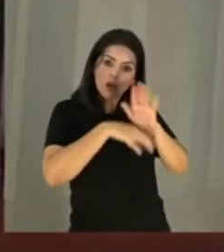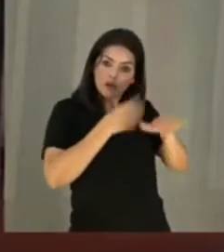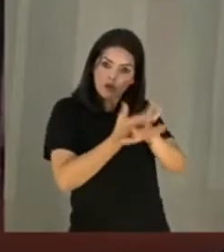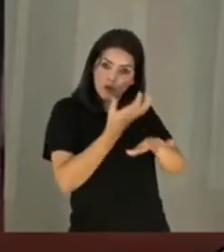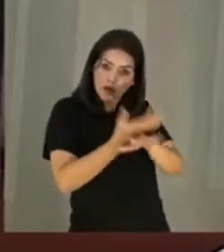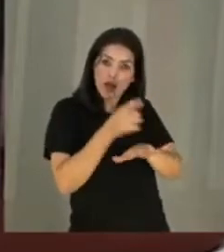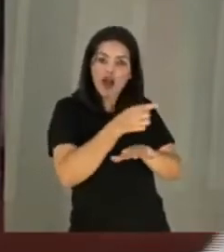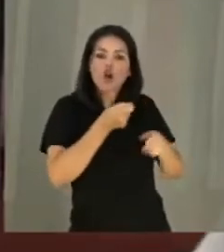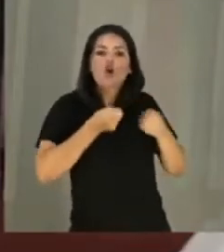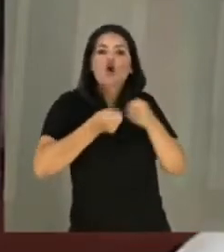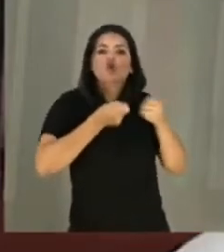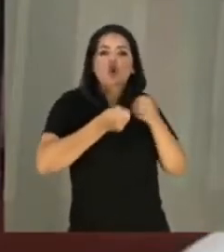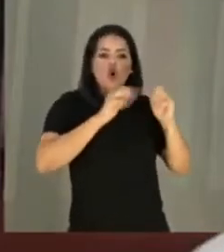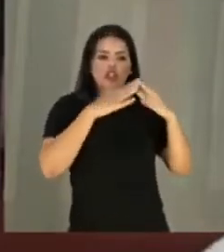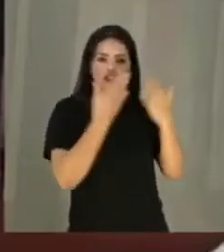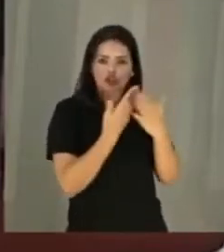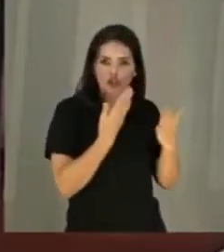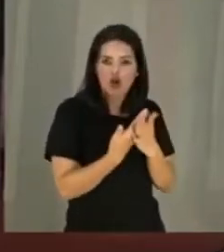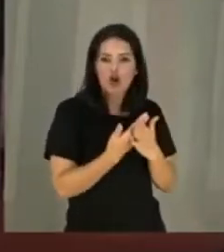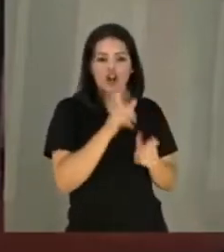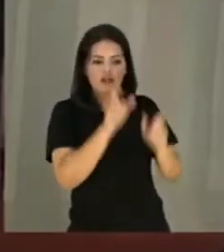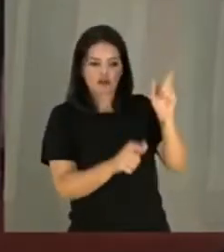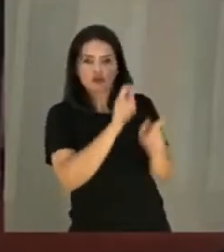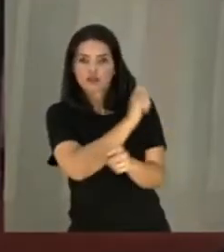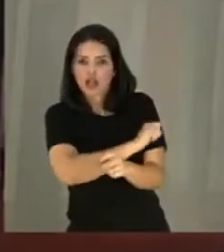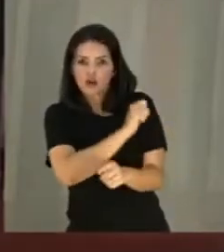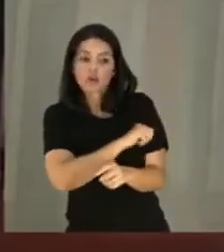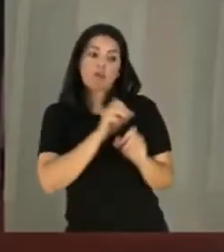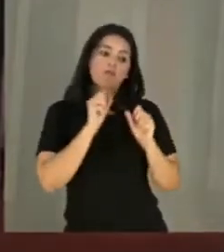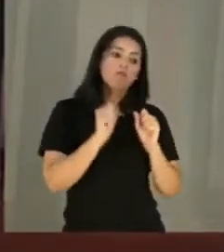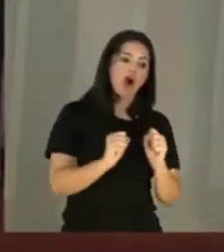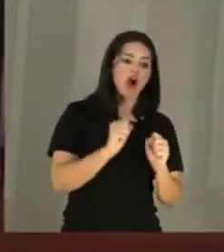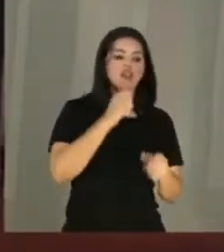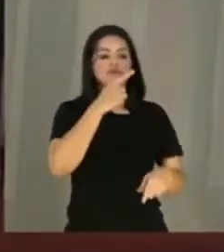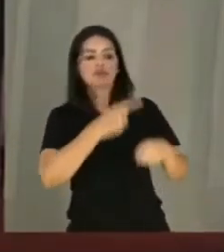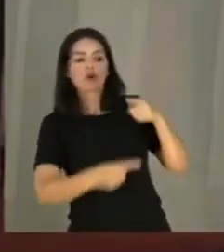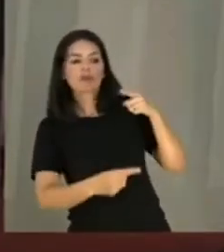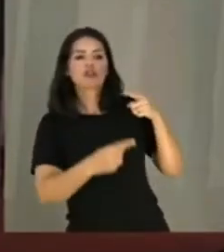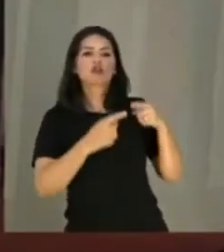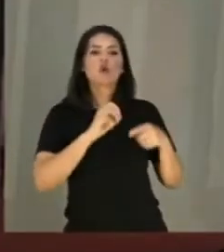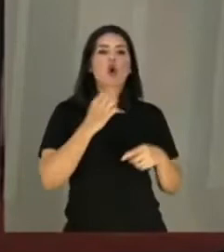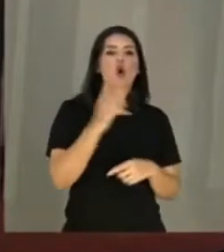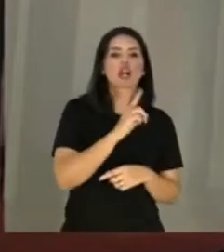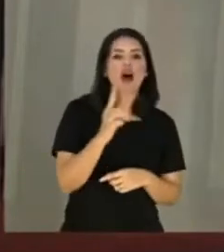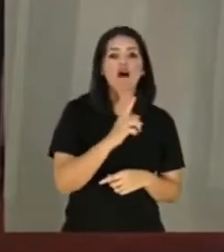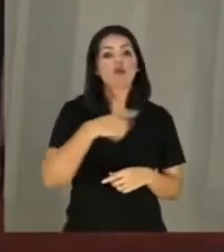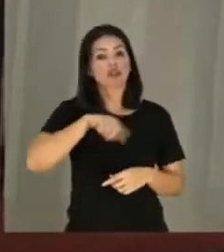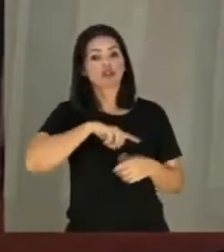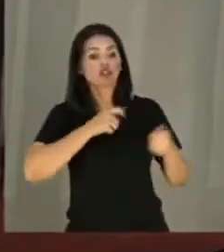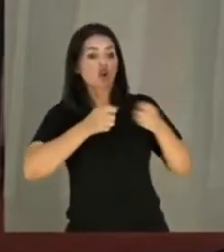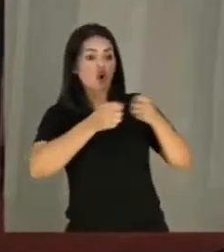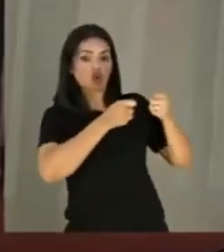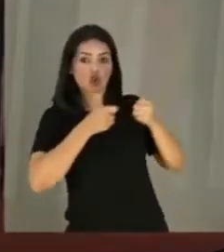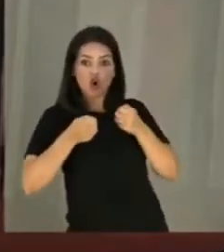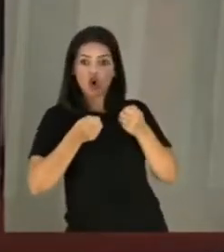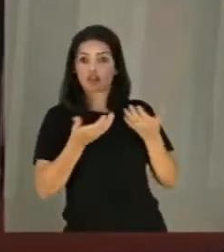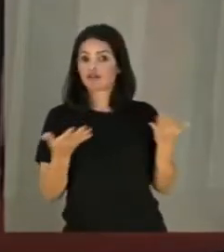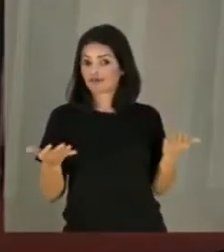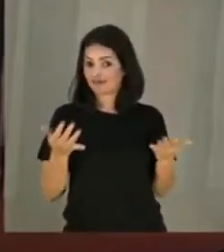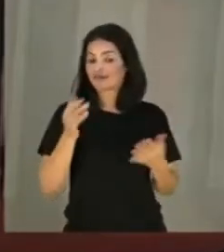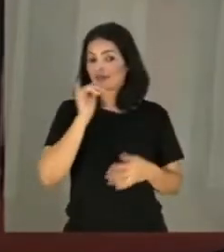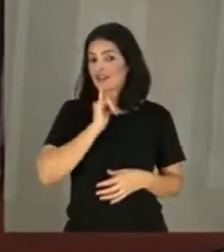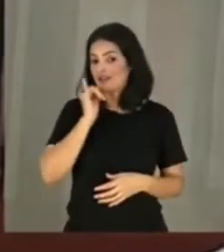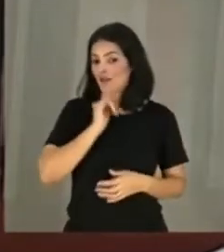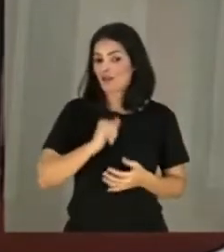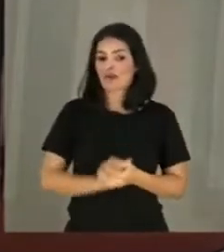do controle sobre as escolas, seus sujeitos e o que podem fazer, vem capilarizando diferentes processos formativos, como, por exemplo,